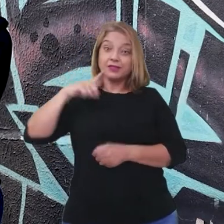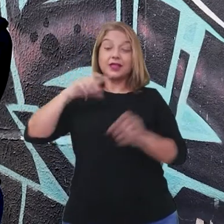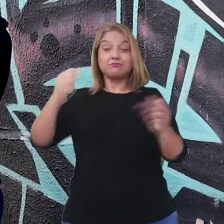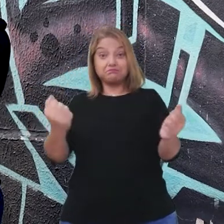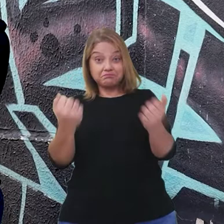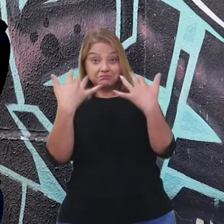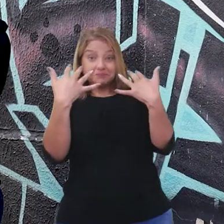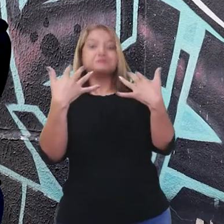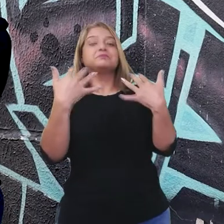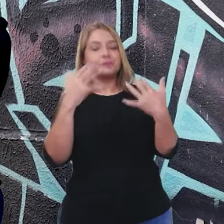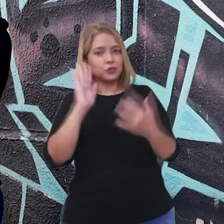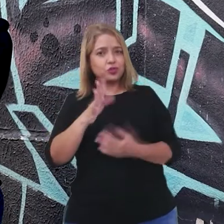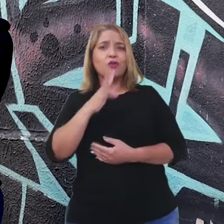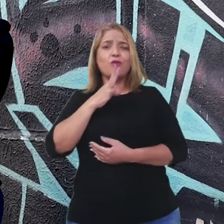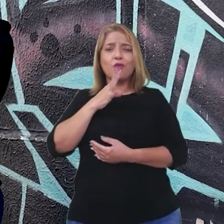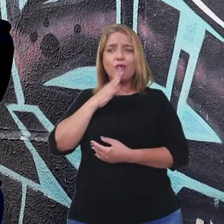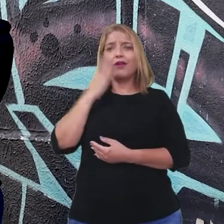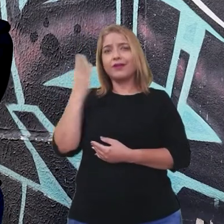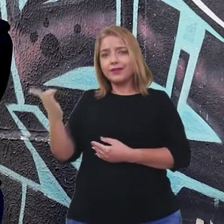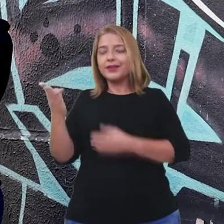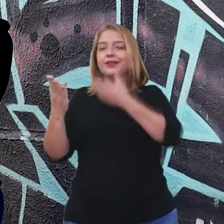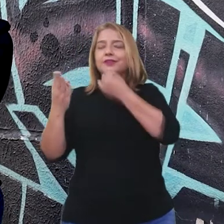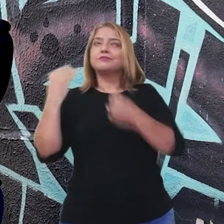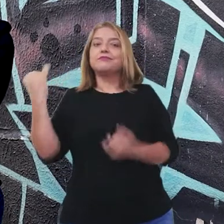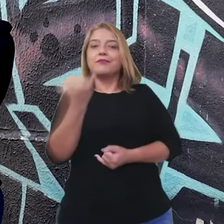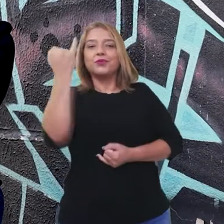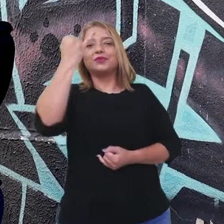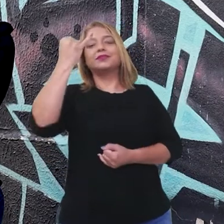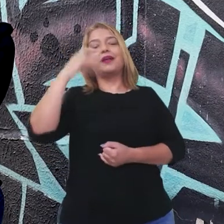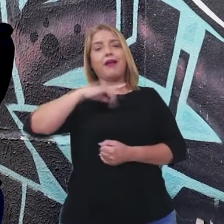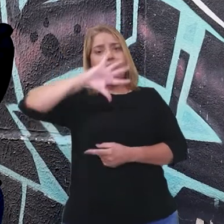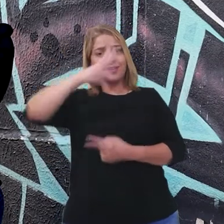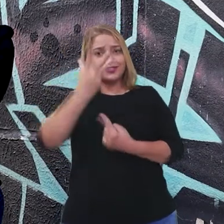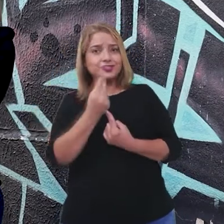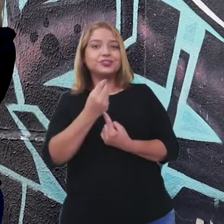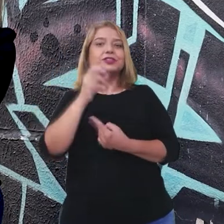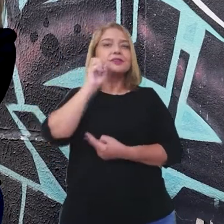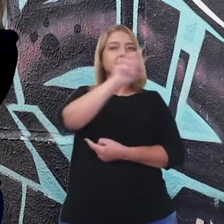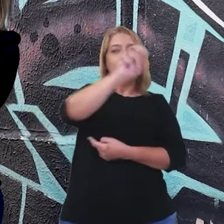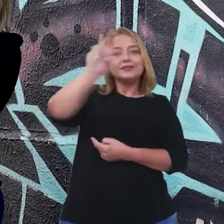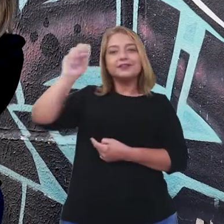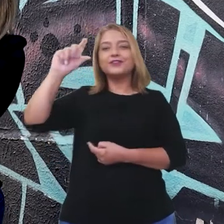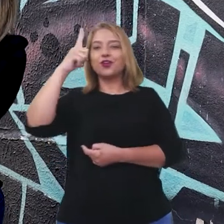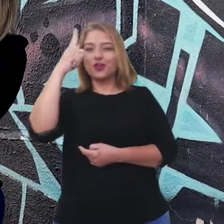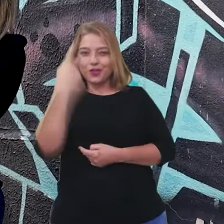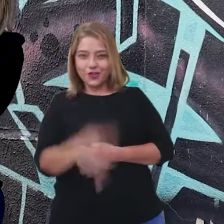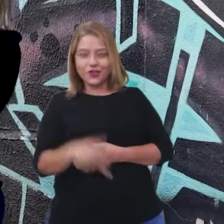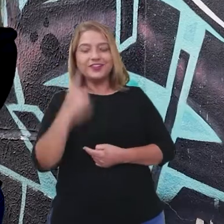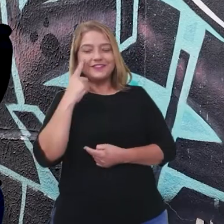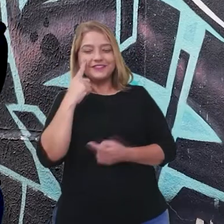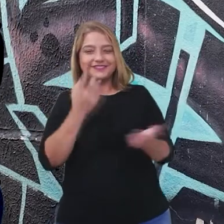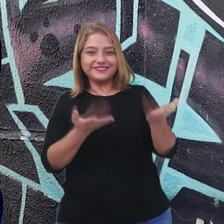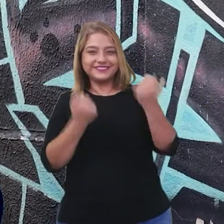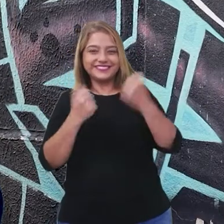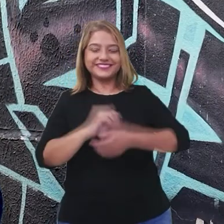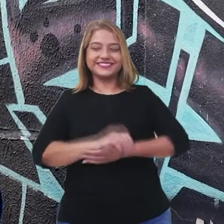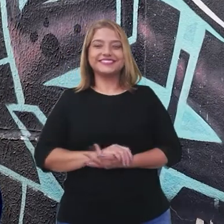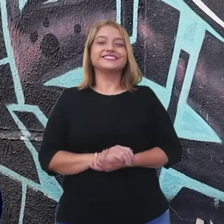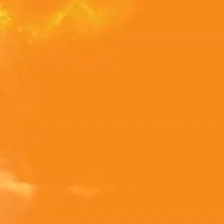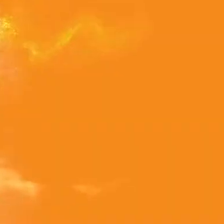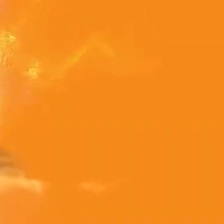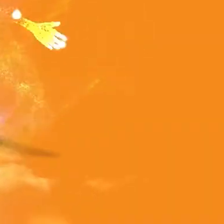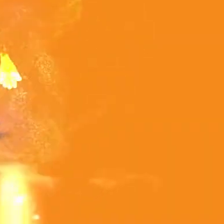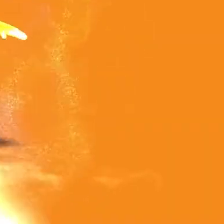que está nos assistindo já viu uma obra desse importante artista nos muros da nossa cidade, Goiânia. Vamos conferir?